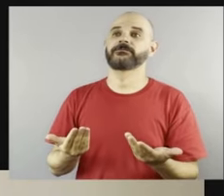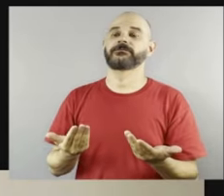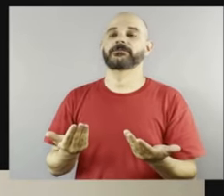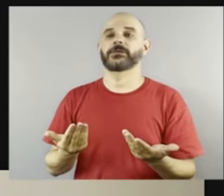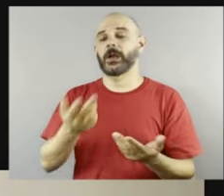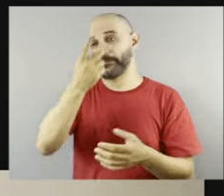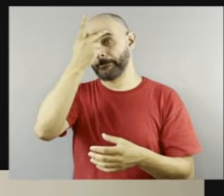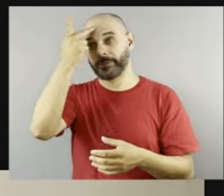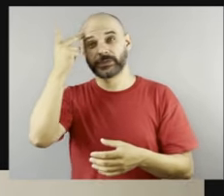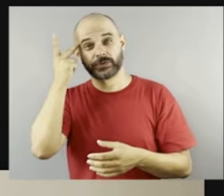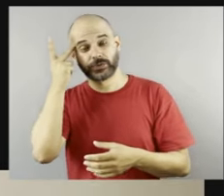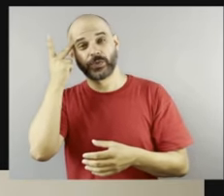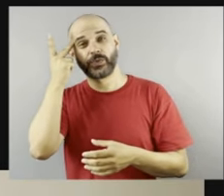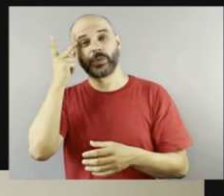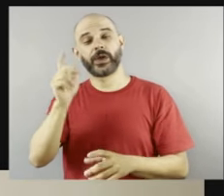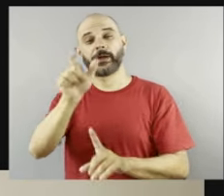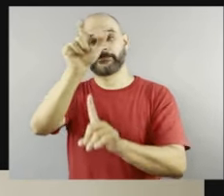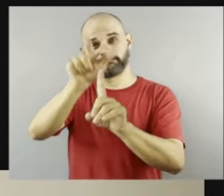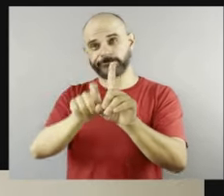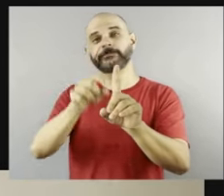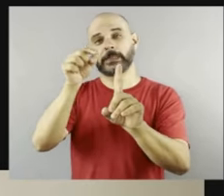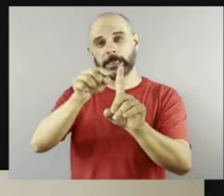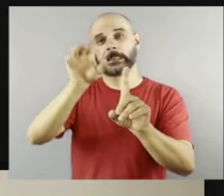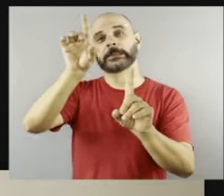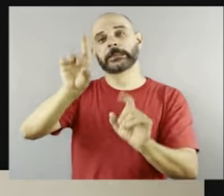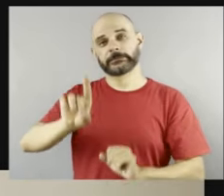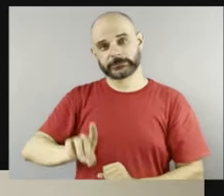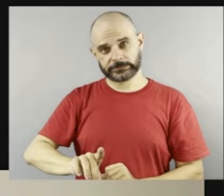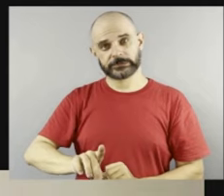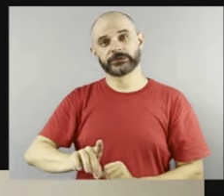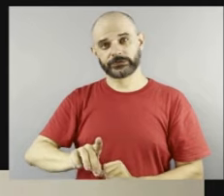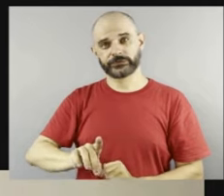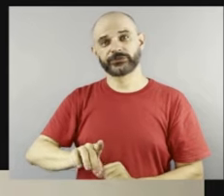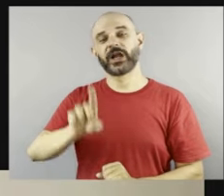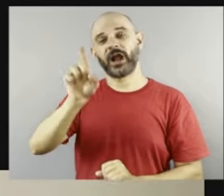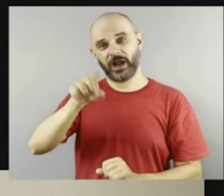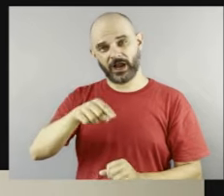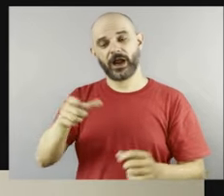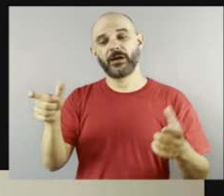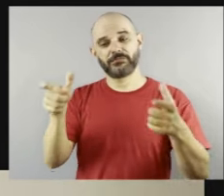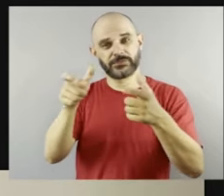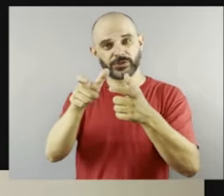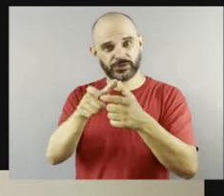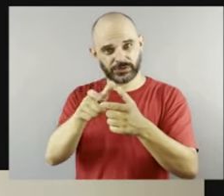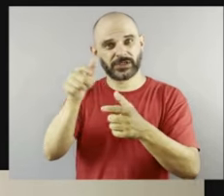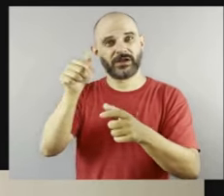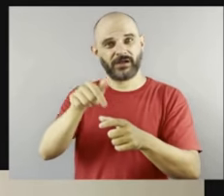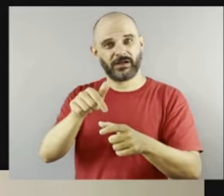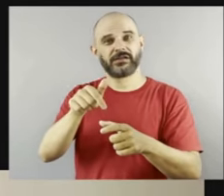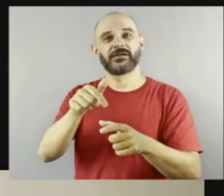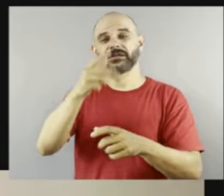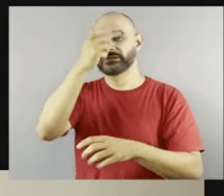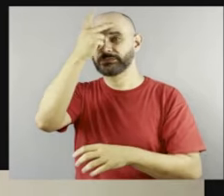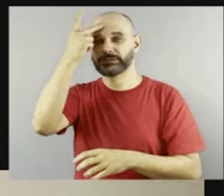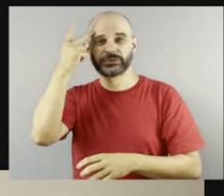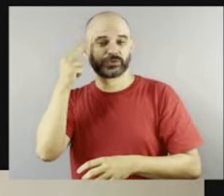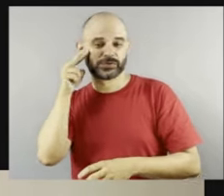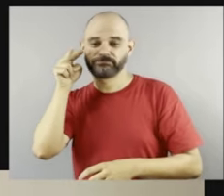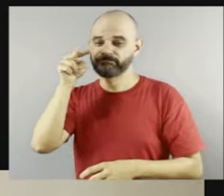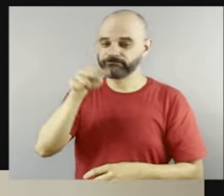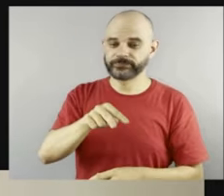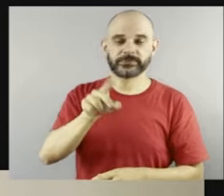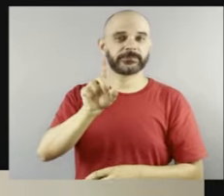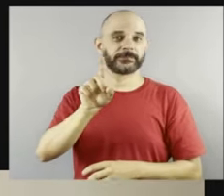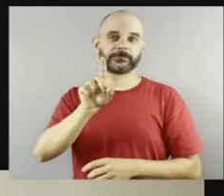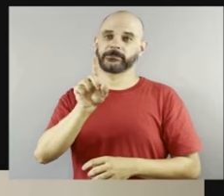infelizmente é uma dessas minorias que estão invisibilizadas, totalmente invisibilizadas. Invisibilizadas.